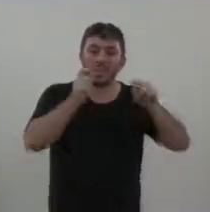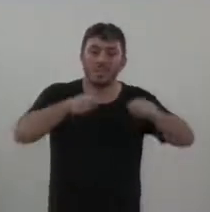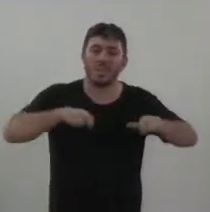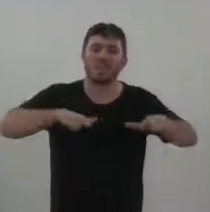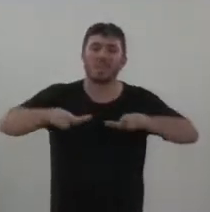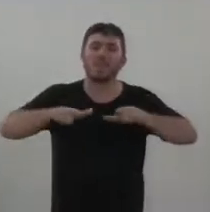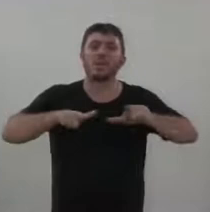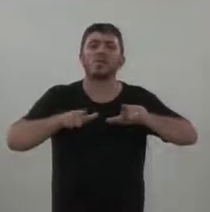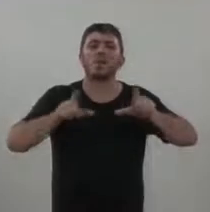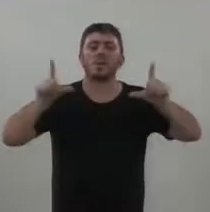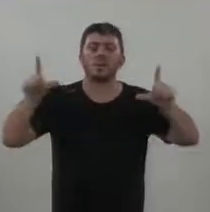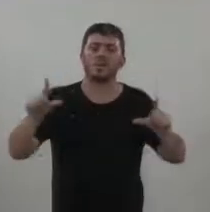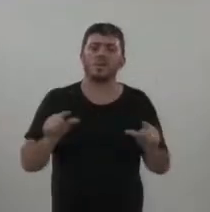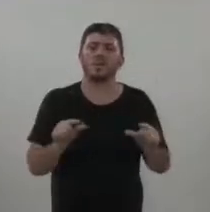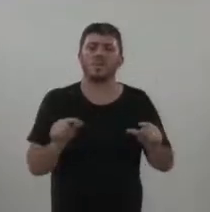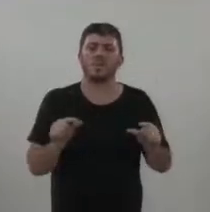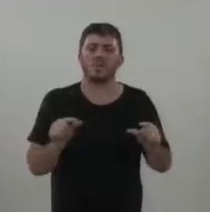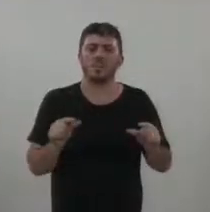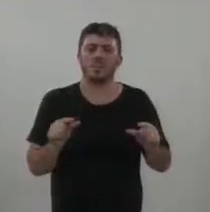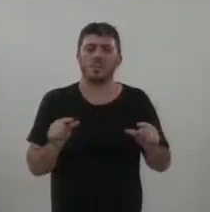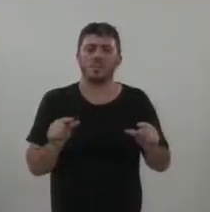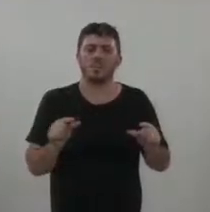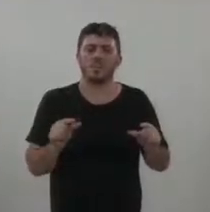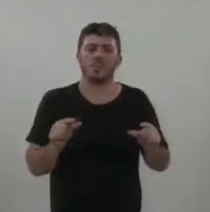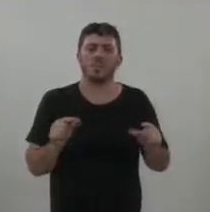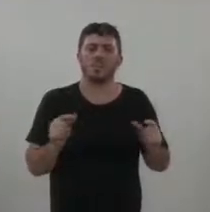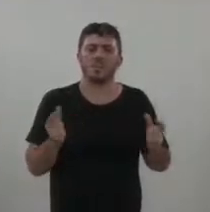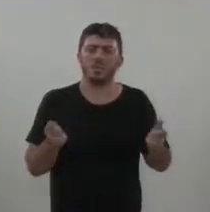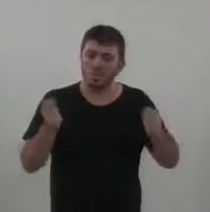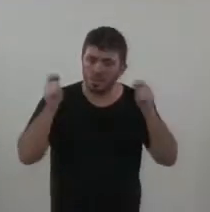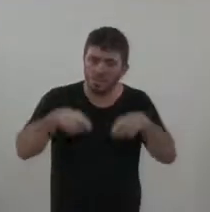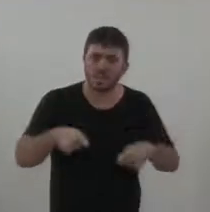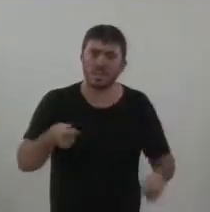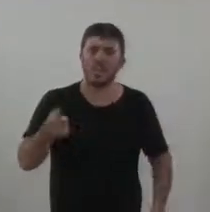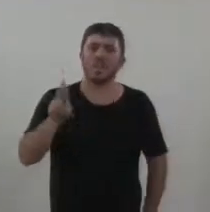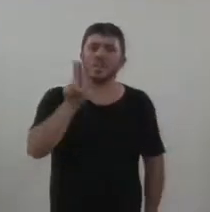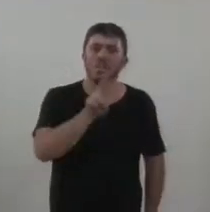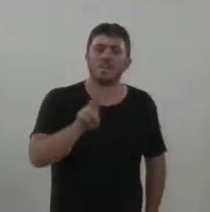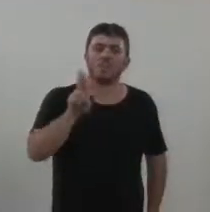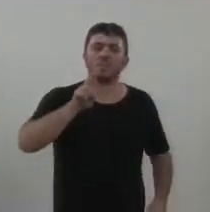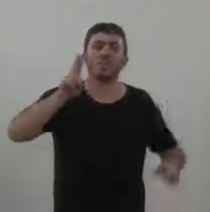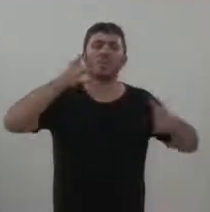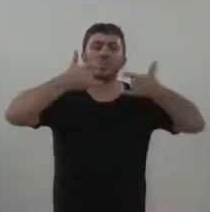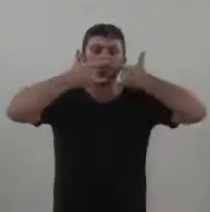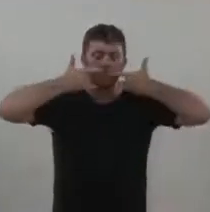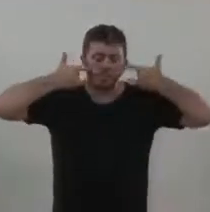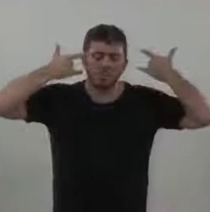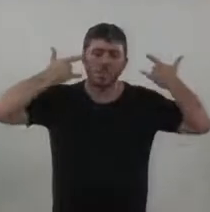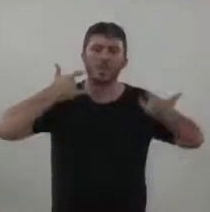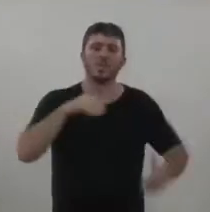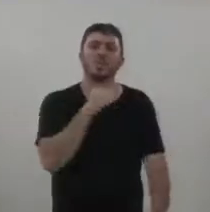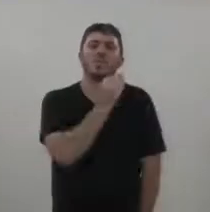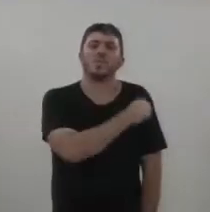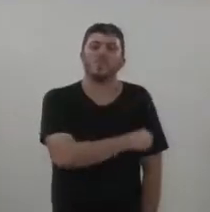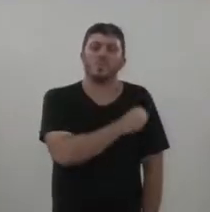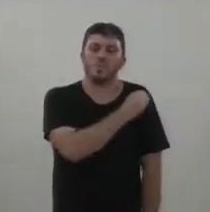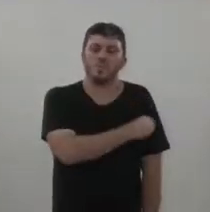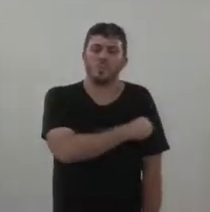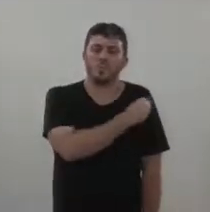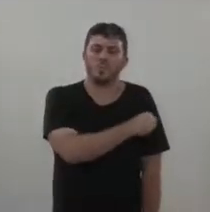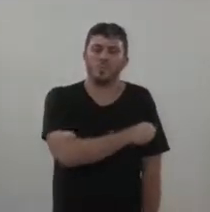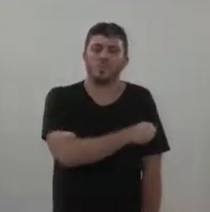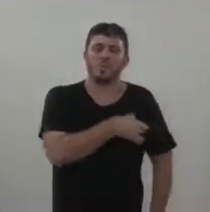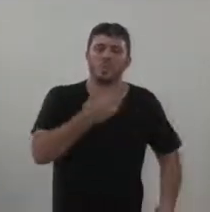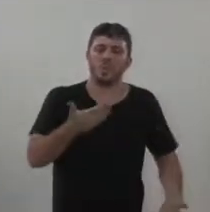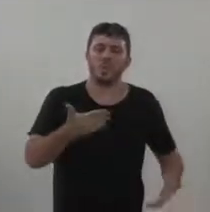bem reduzido, um trabalho que dá para utilizar a própria máscara, o álcool, dá para se fazer um trabalho bem tranquilo